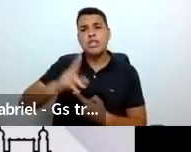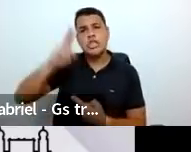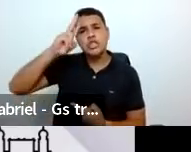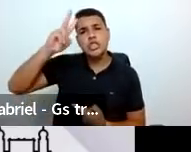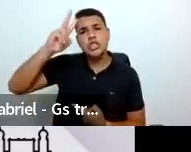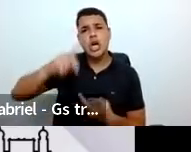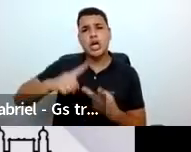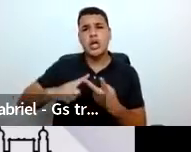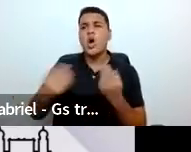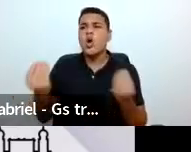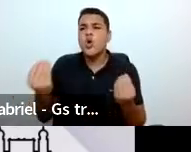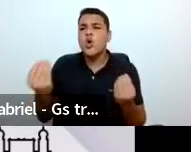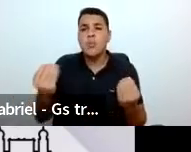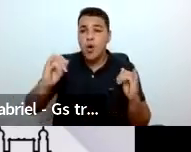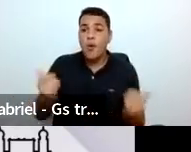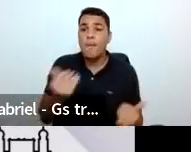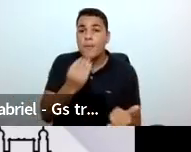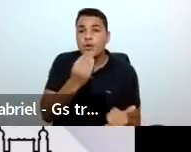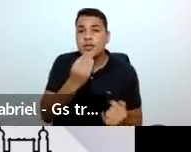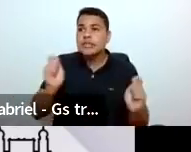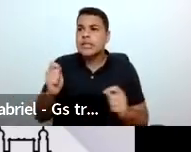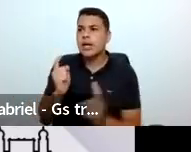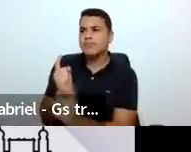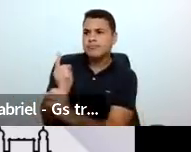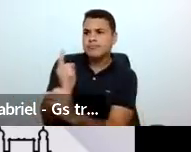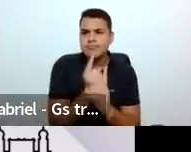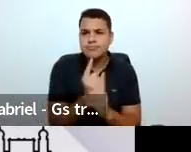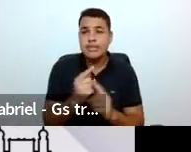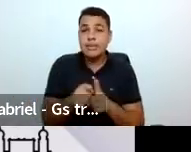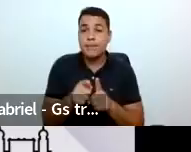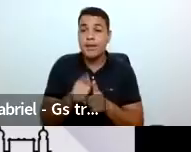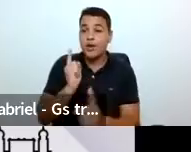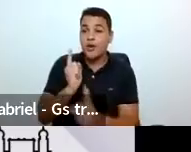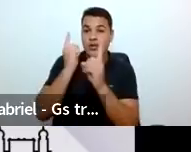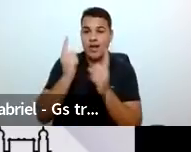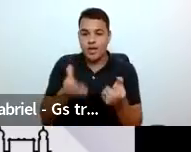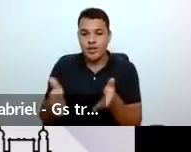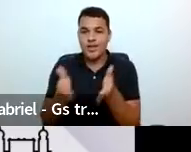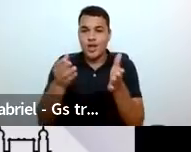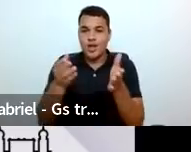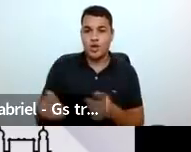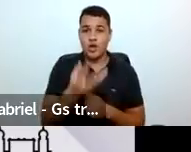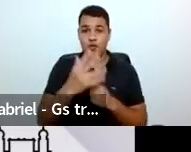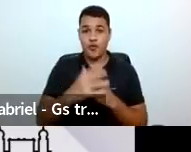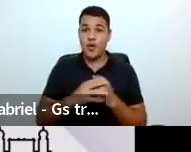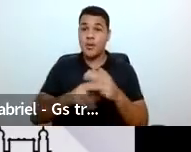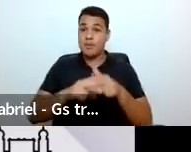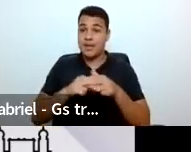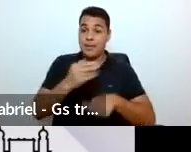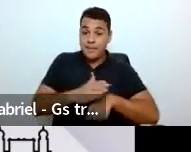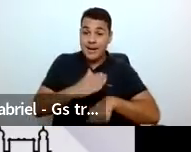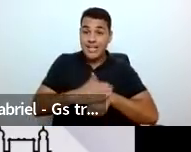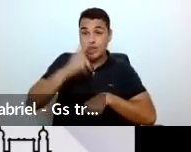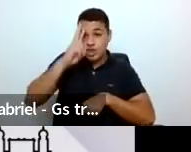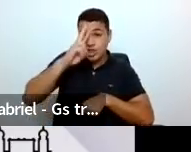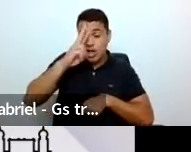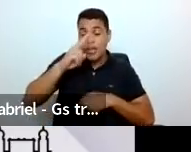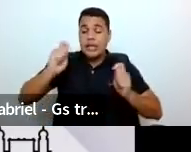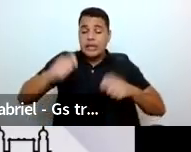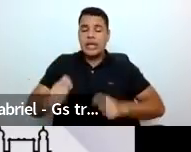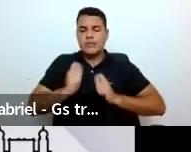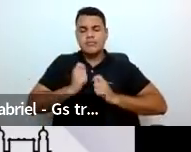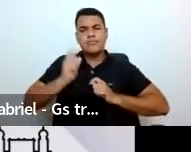feixe de possibilidades e virtualidades. que podem, pela prática histórica, ser levadas à